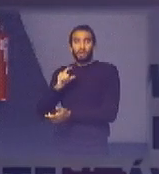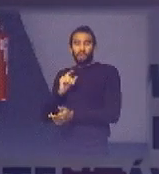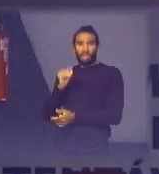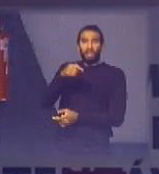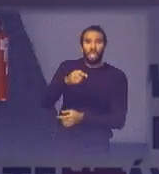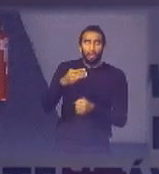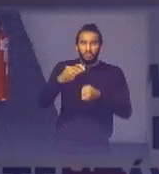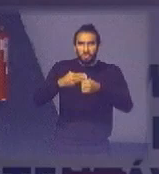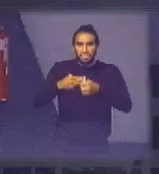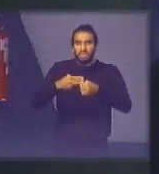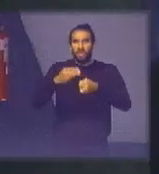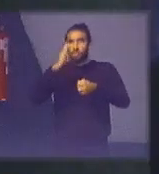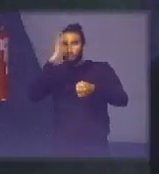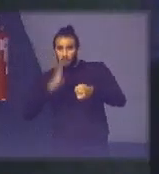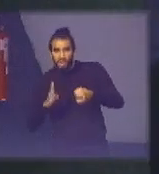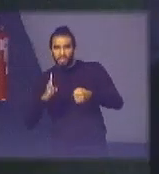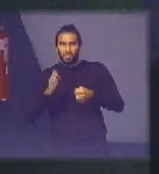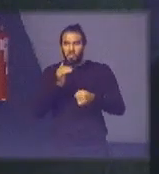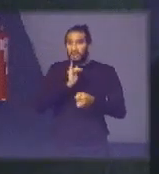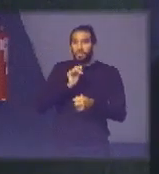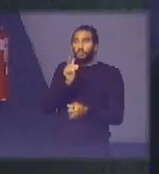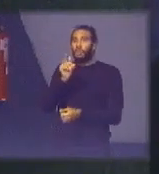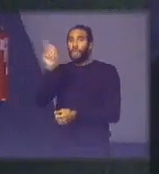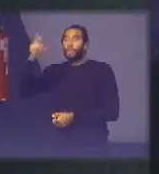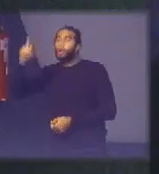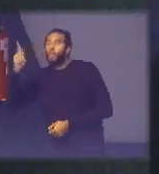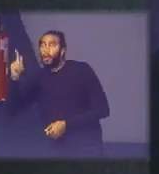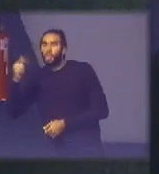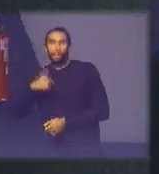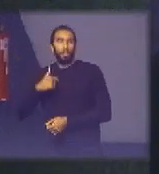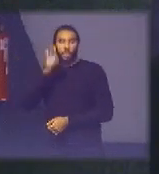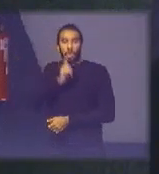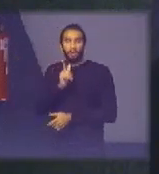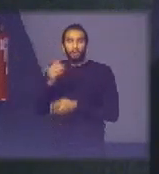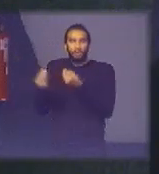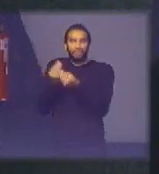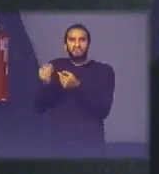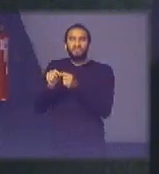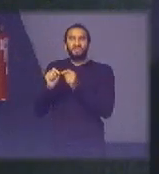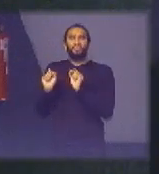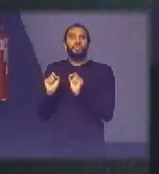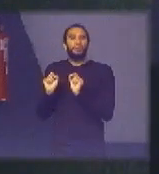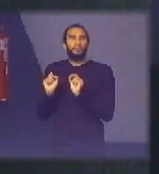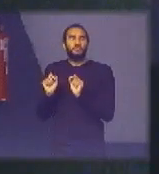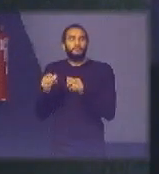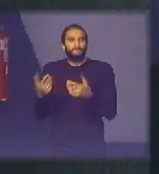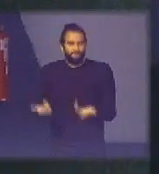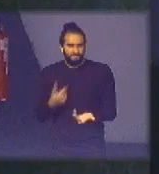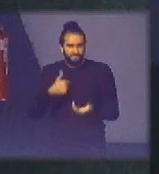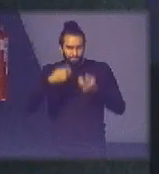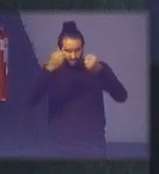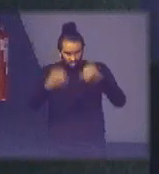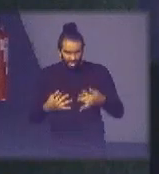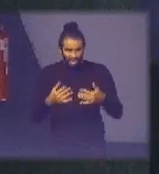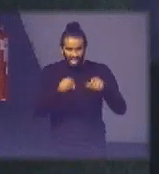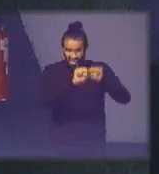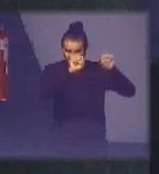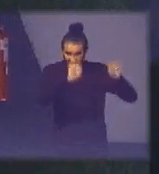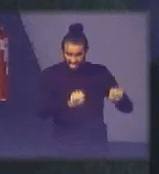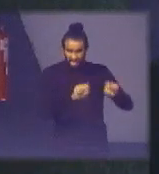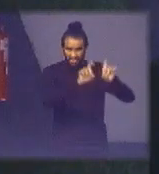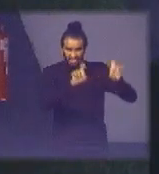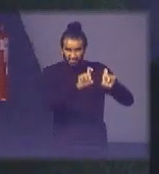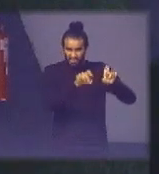Brasil eu não consigo chegar aqui em Goiânia entendeu como que eu faço isso e aí eu digo não são sistemas de TI que vão